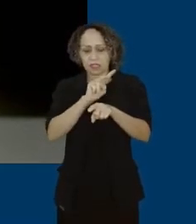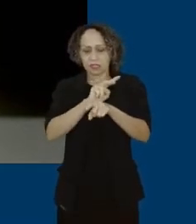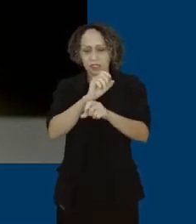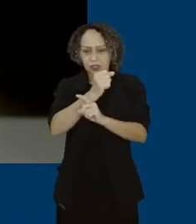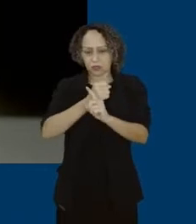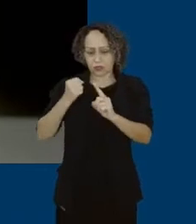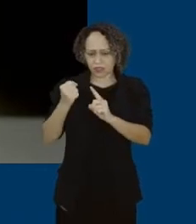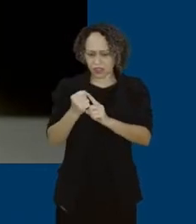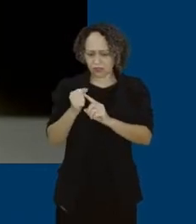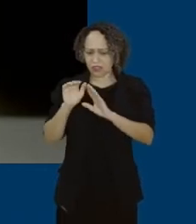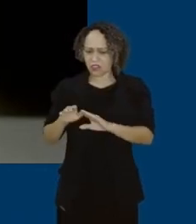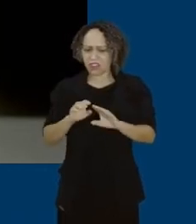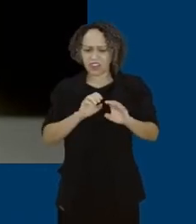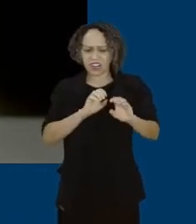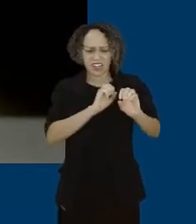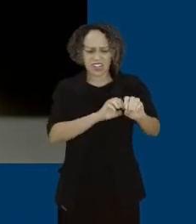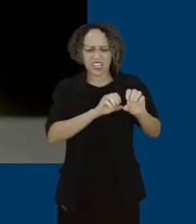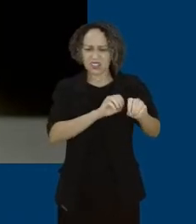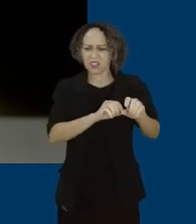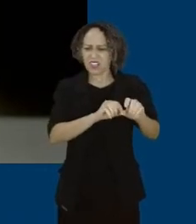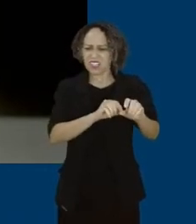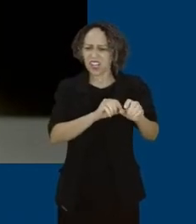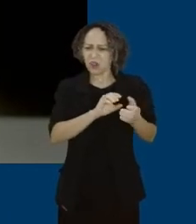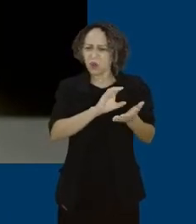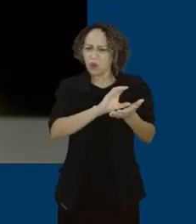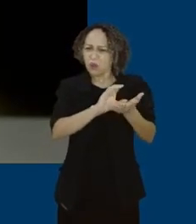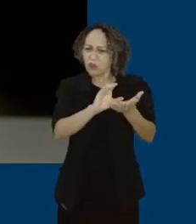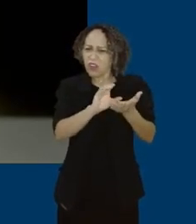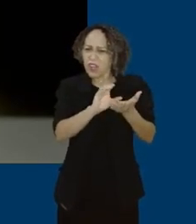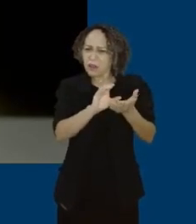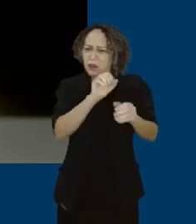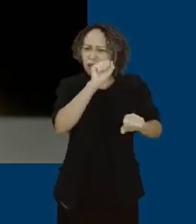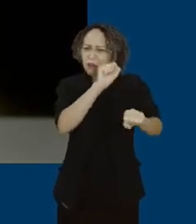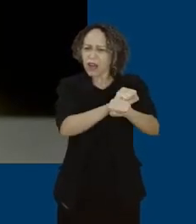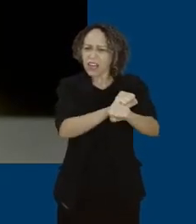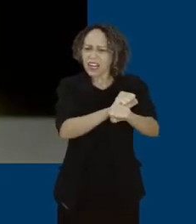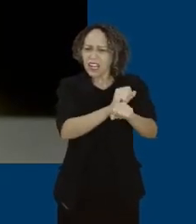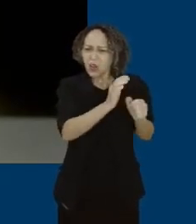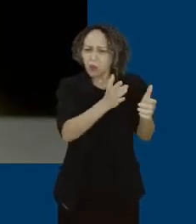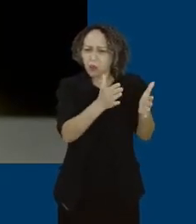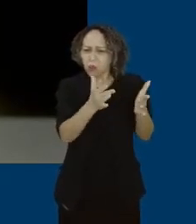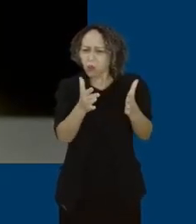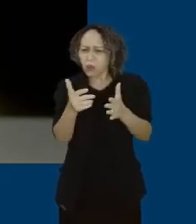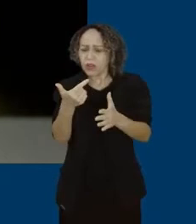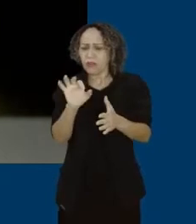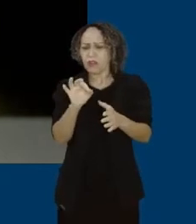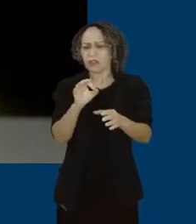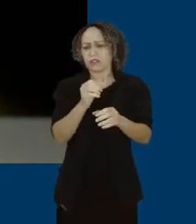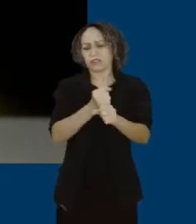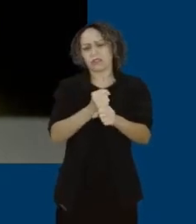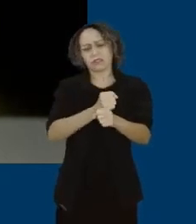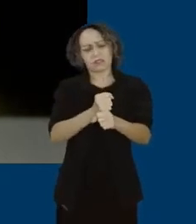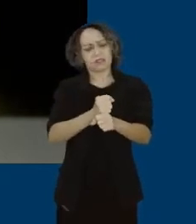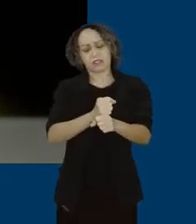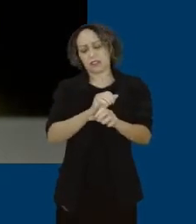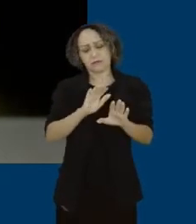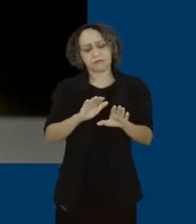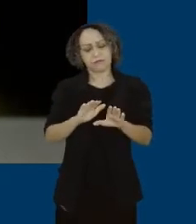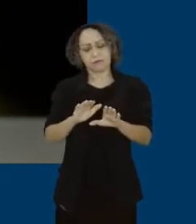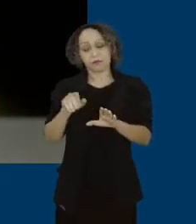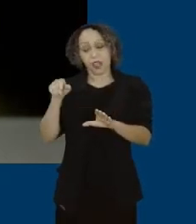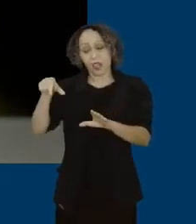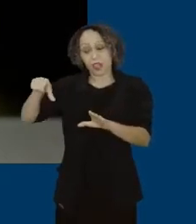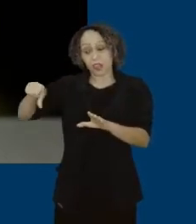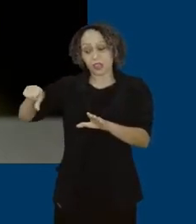verba congelada na Constituição por 20 anos. Então, uma das propostas nossas é, evidentemente, fazer com que essa emenda constitucional 95